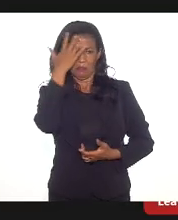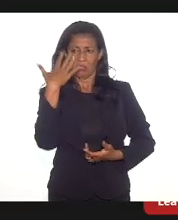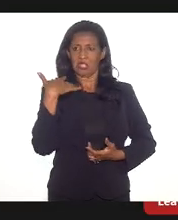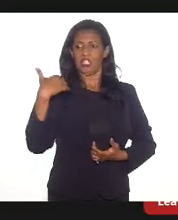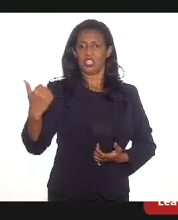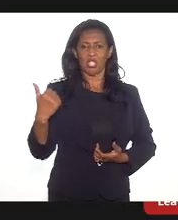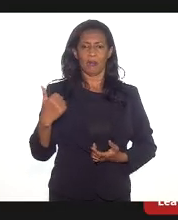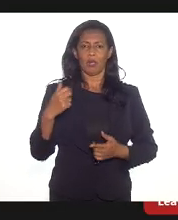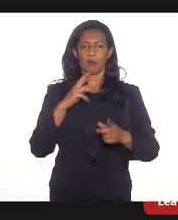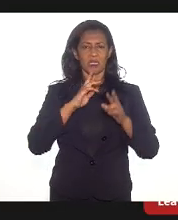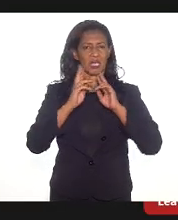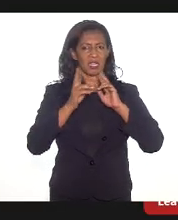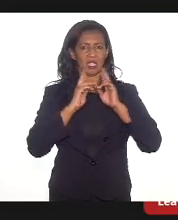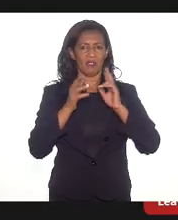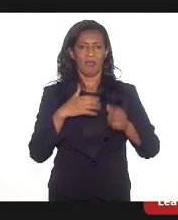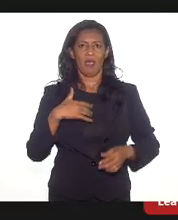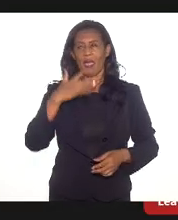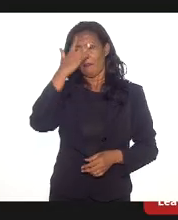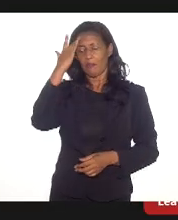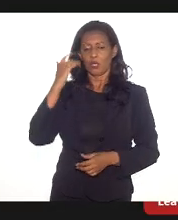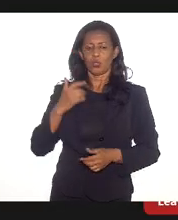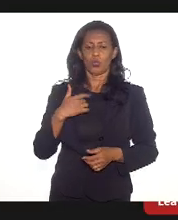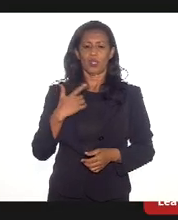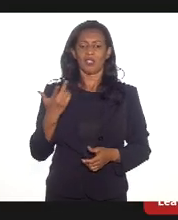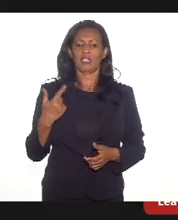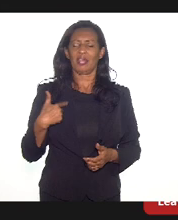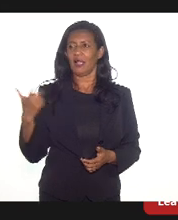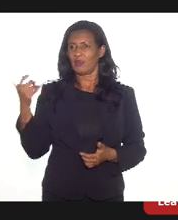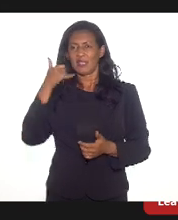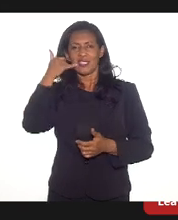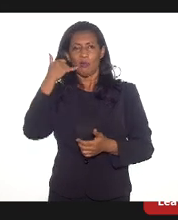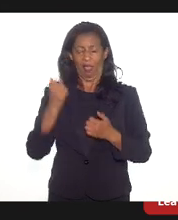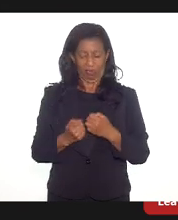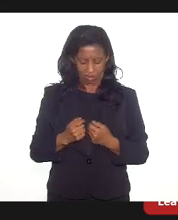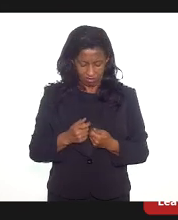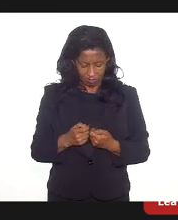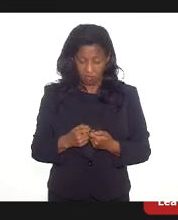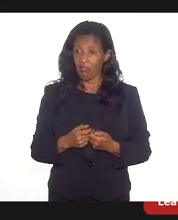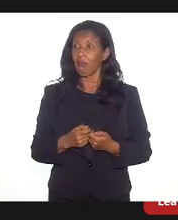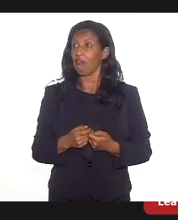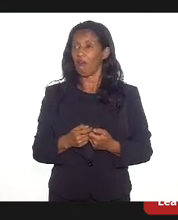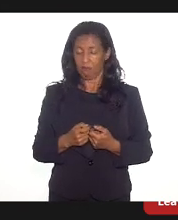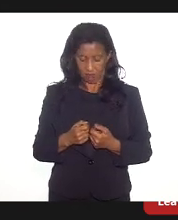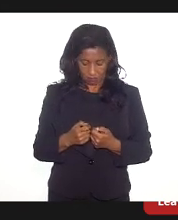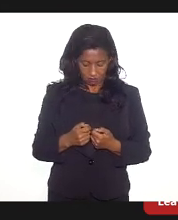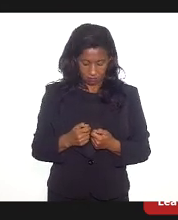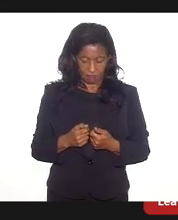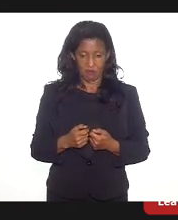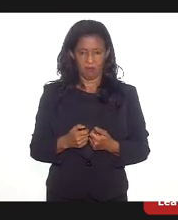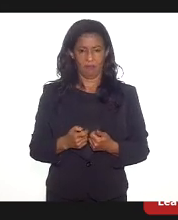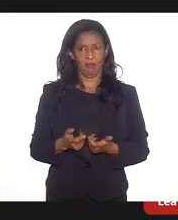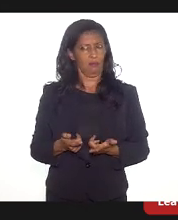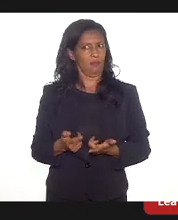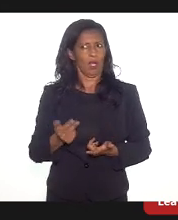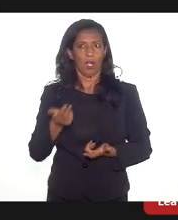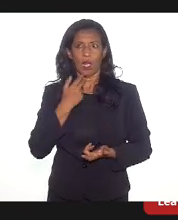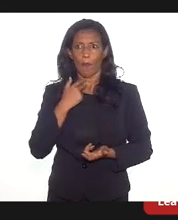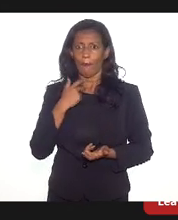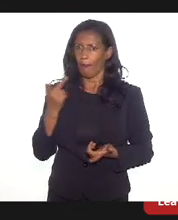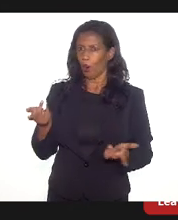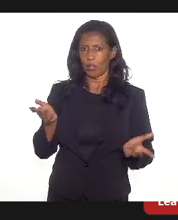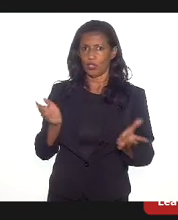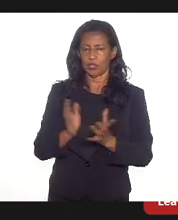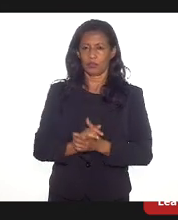para poder ser entrevistada e o entrevistador está lá e a pessoa está com o celular na mão olhando para ver se alguém mandou uma mensagem do WhatsApp. Então,